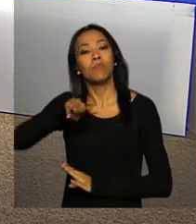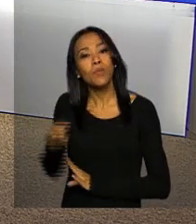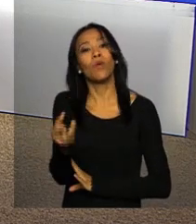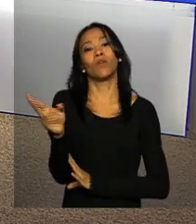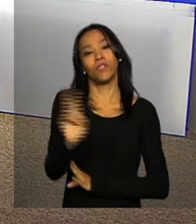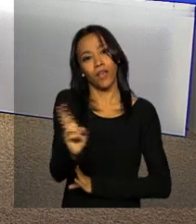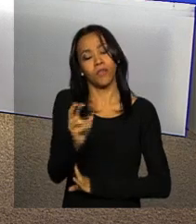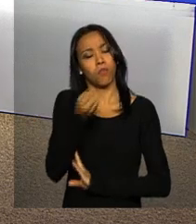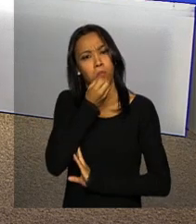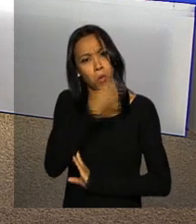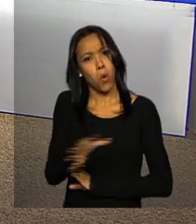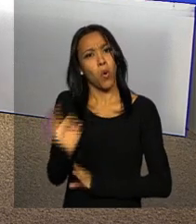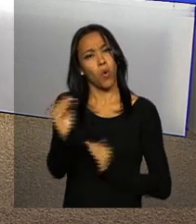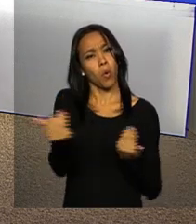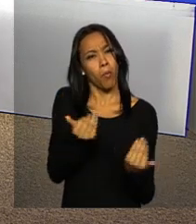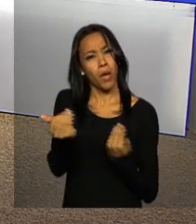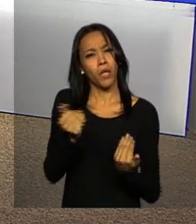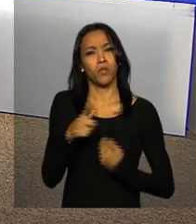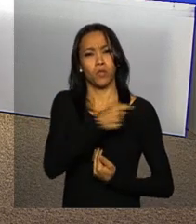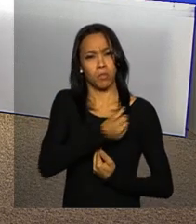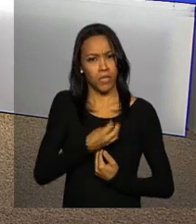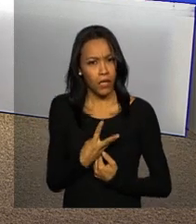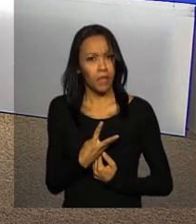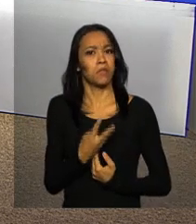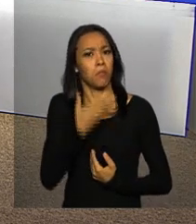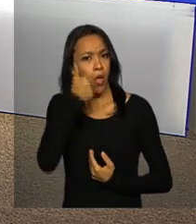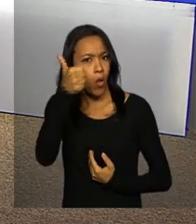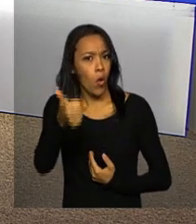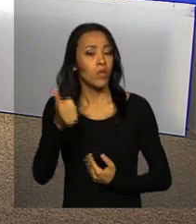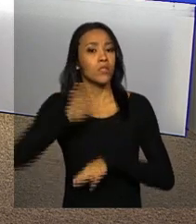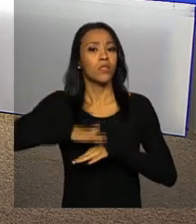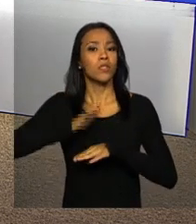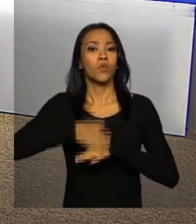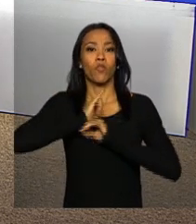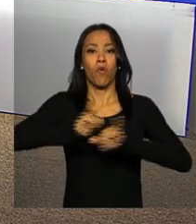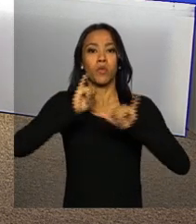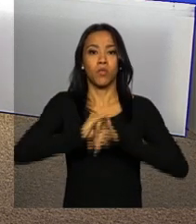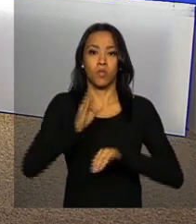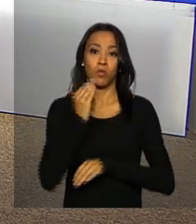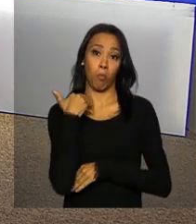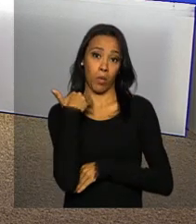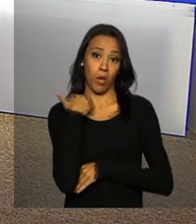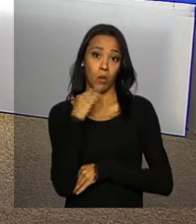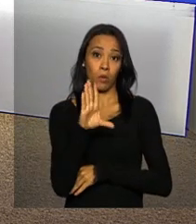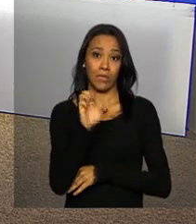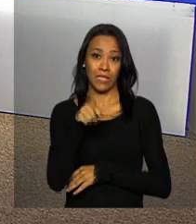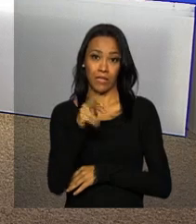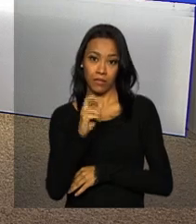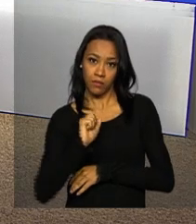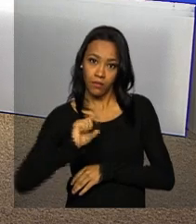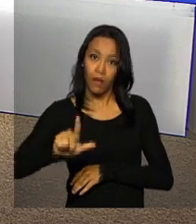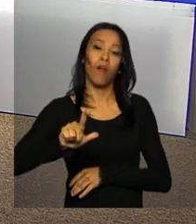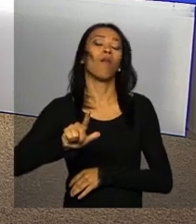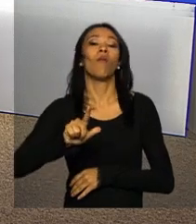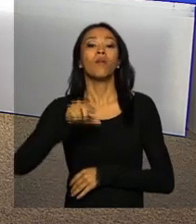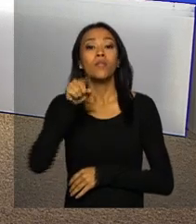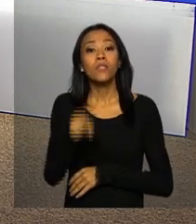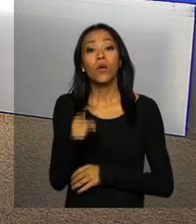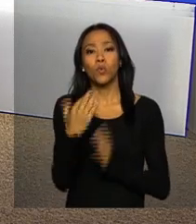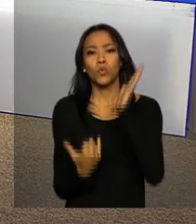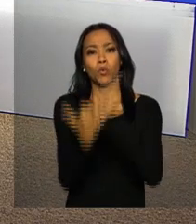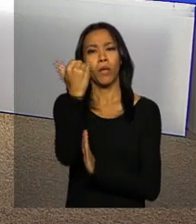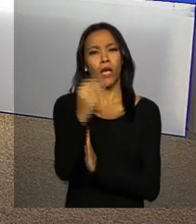É o melhor resultado desde novembro de 2013, segundo o Banco Central. Em janeiro do ano passado, o superávit foi de R 21